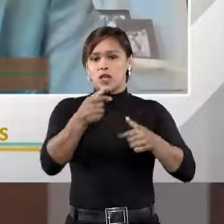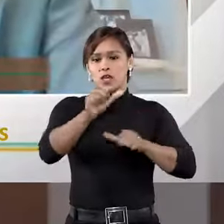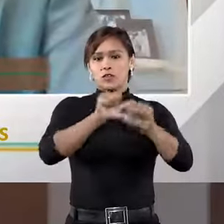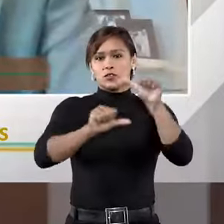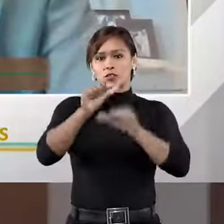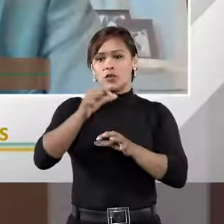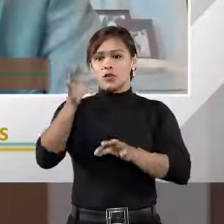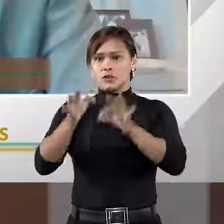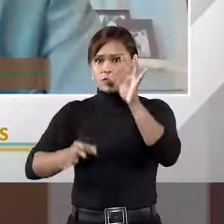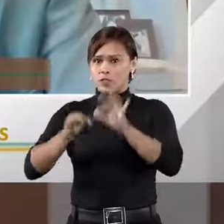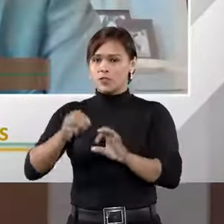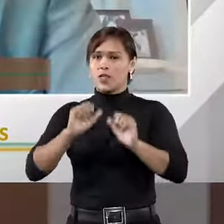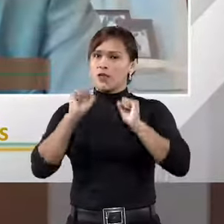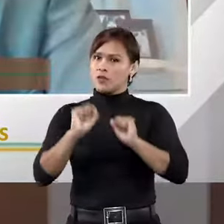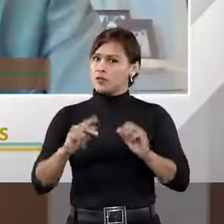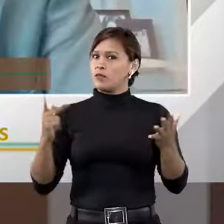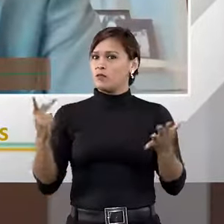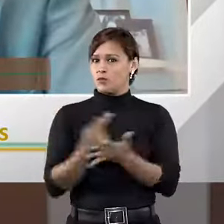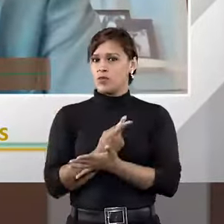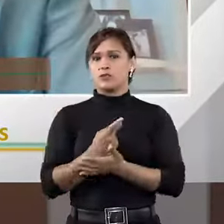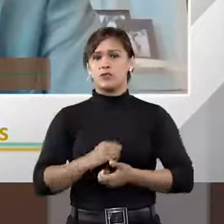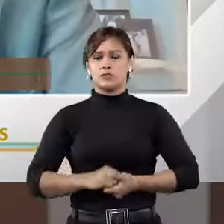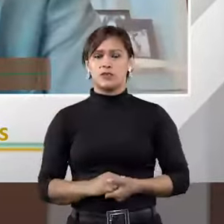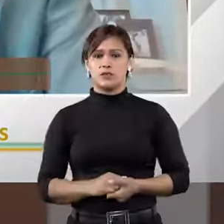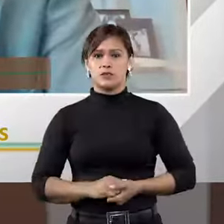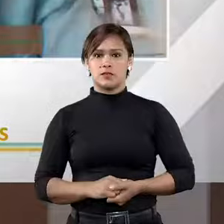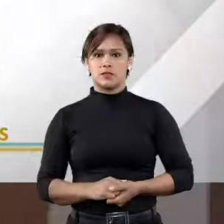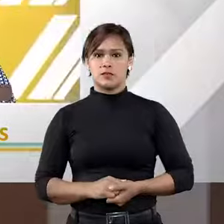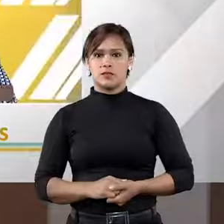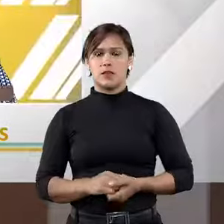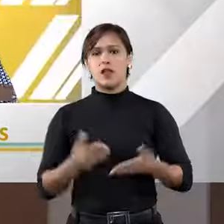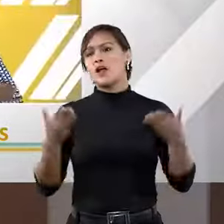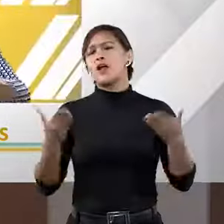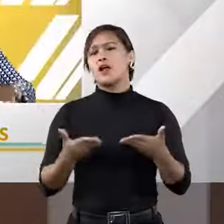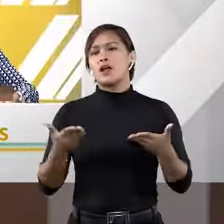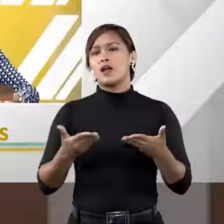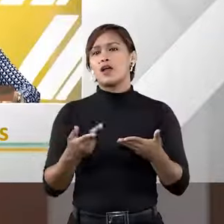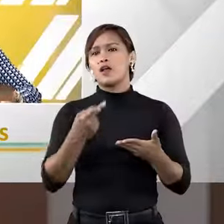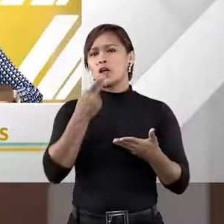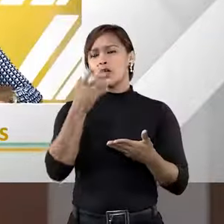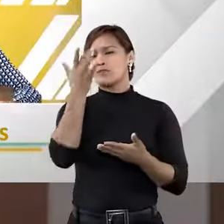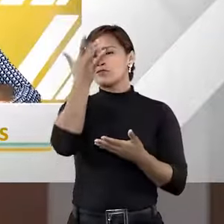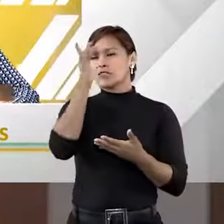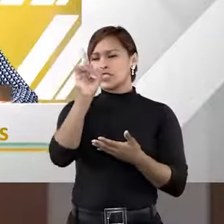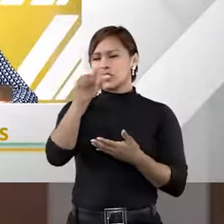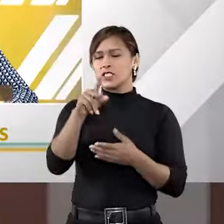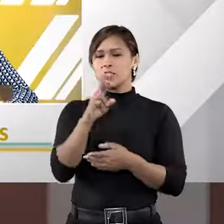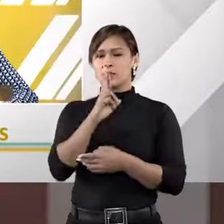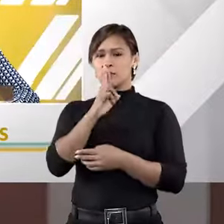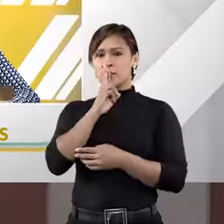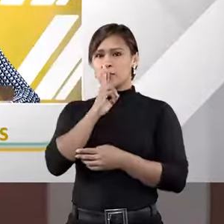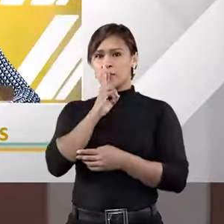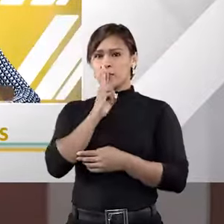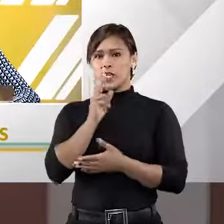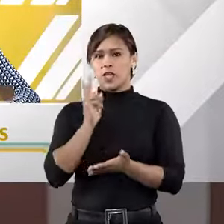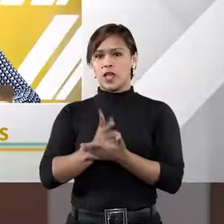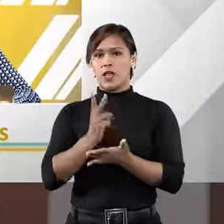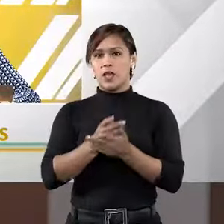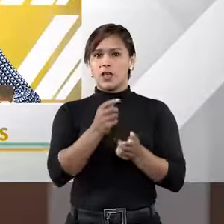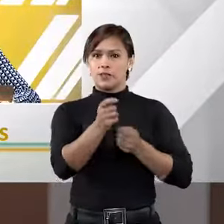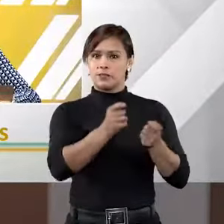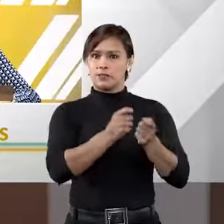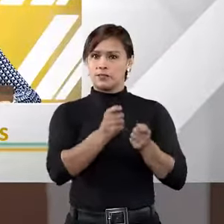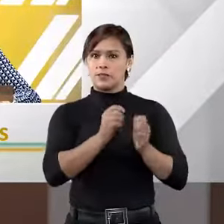convenção de arbitragem, e podem fazer isso por essa via táxica. Agora, Palamini, você acha que esse silêncio rescinde a convenção de